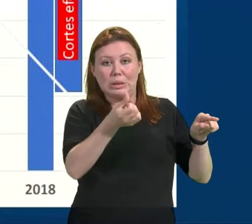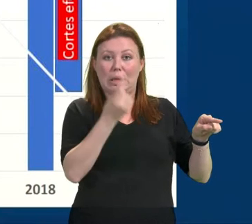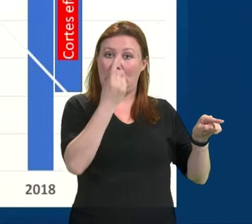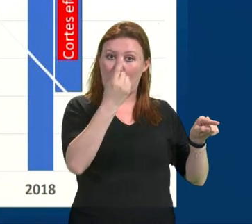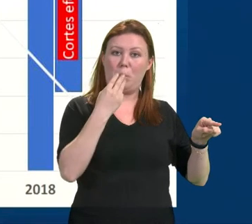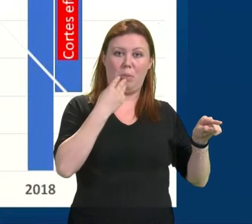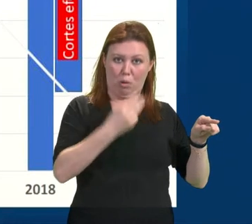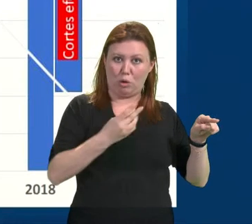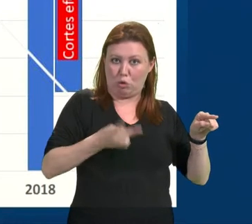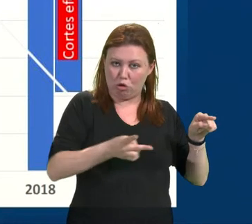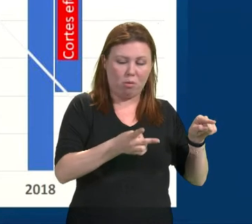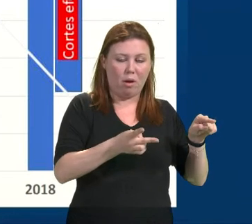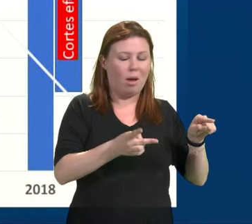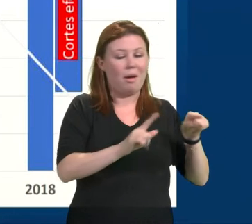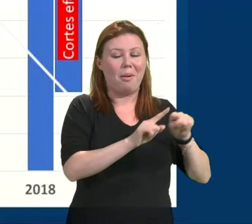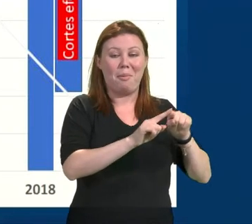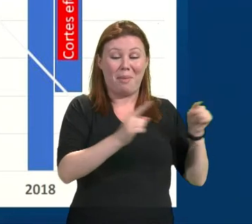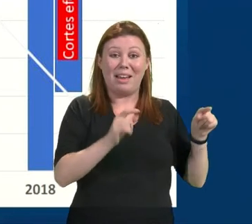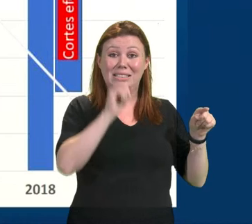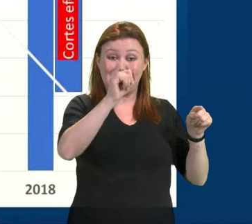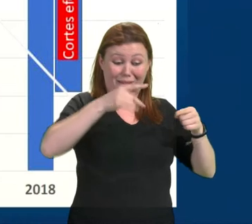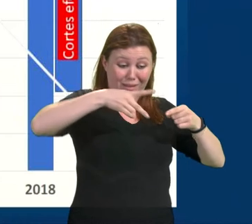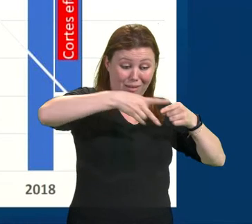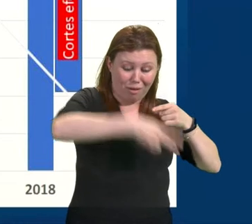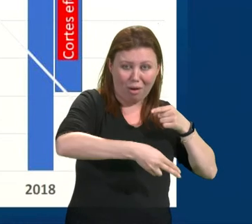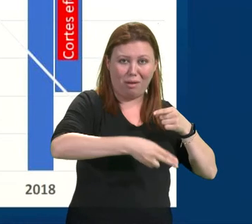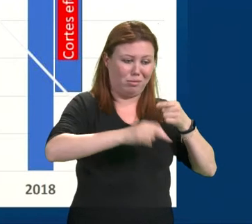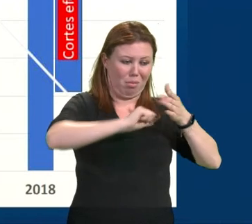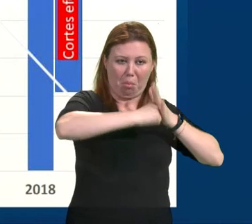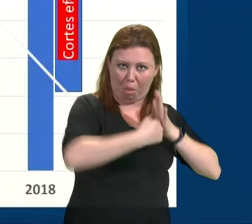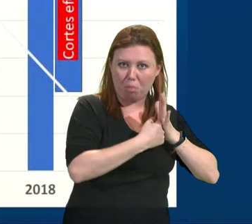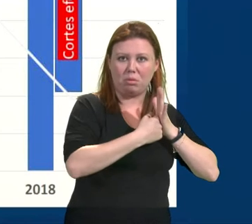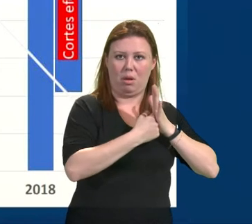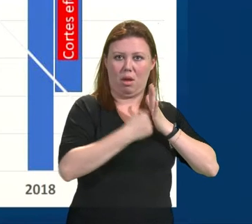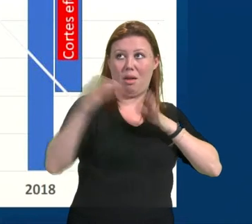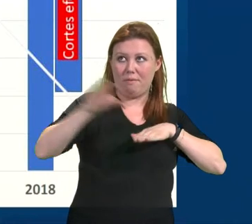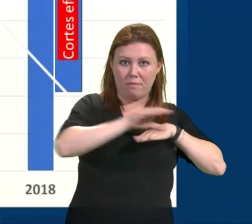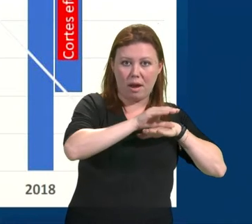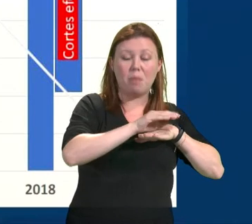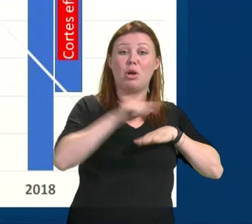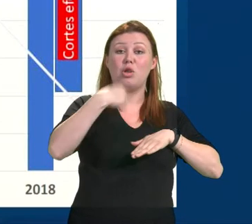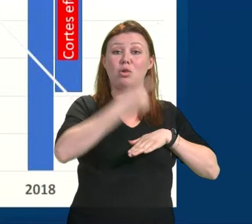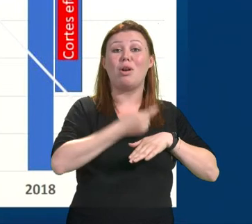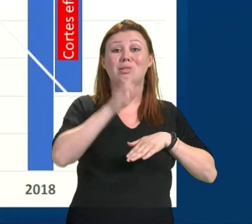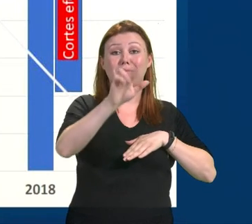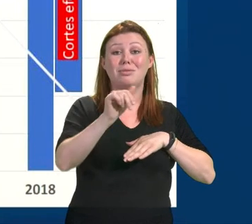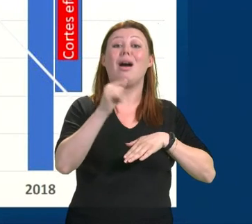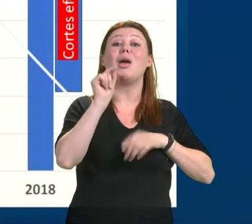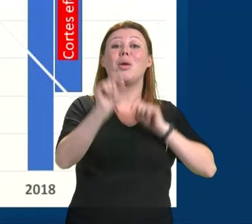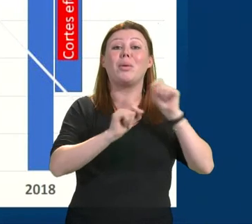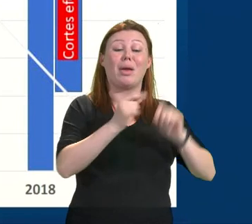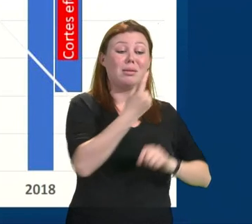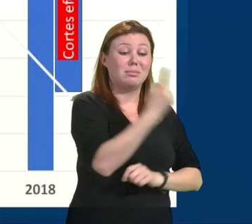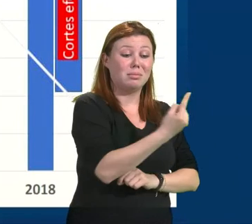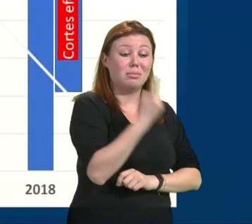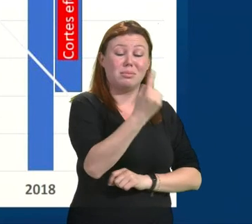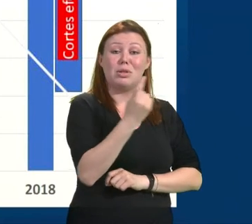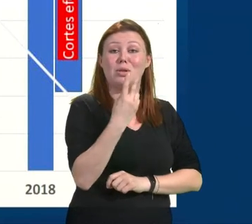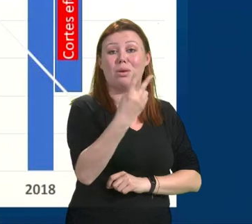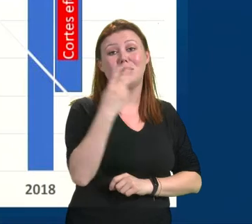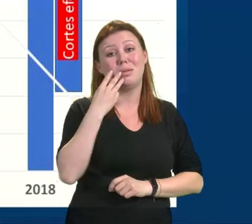milhões. Só que com esses cortes ou bloqueios, chegaremos a um orçamento de 112 milhões.